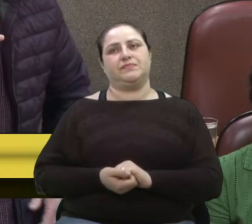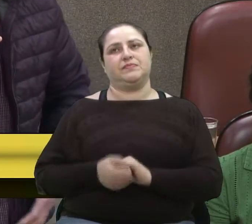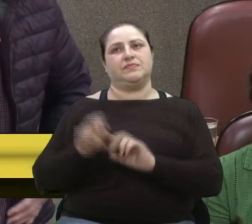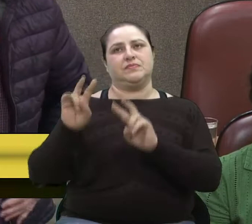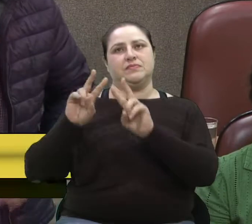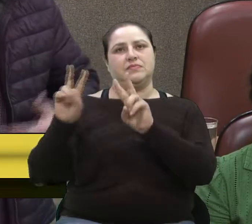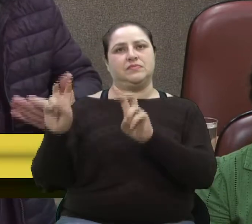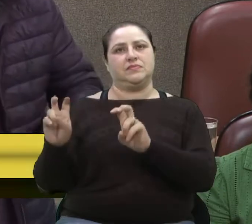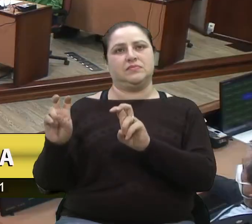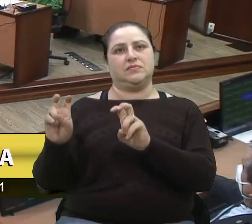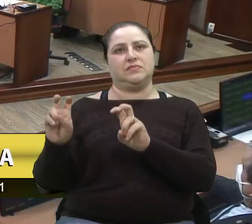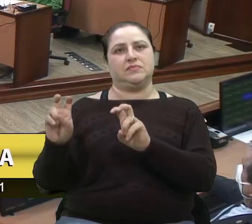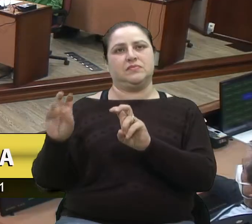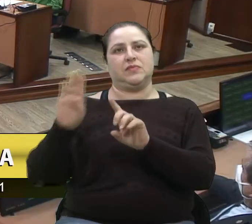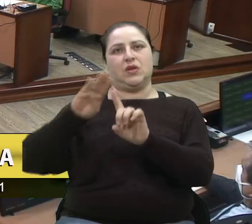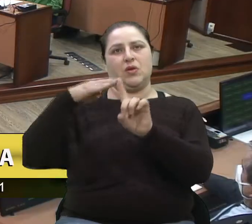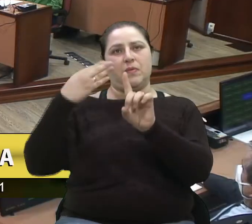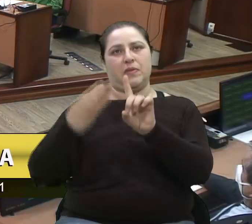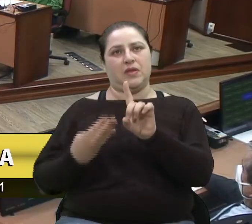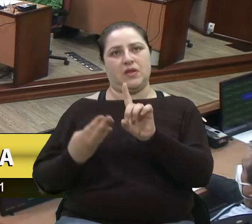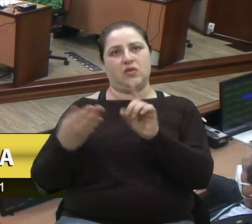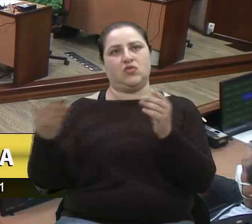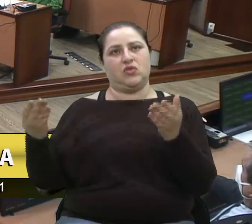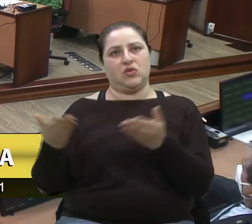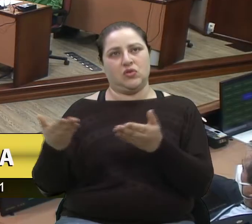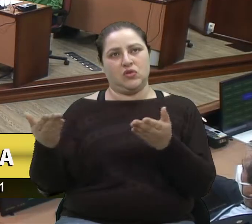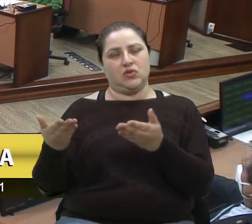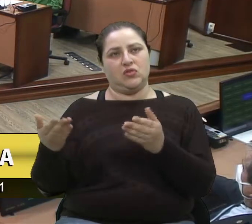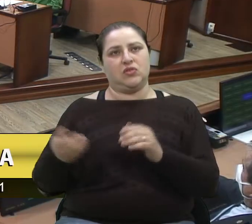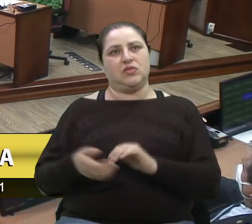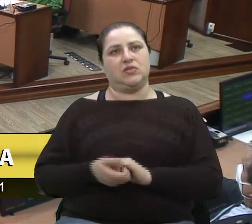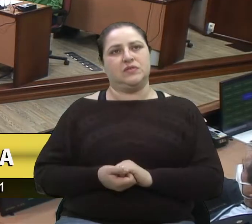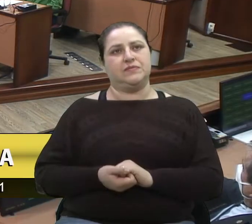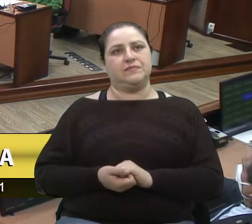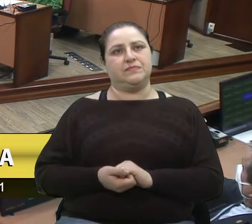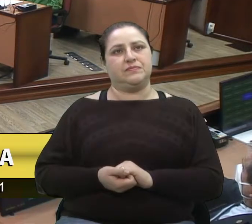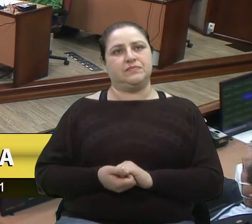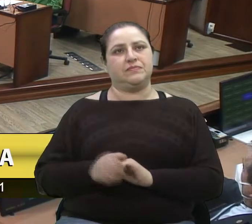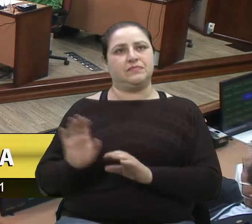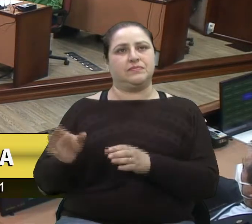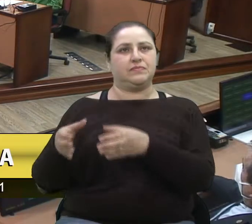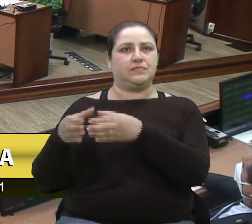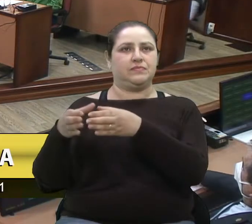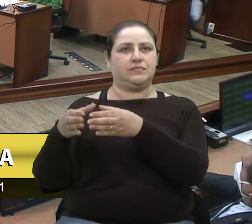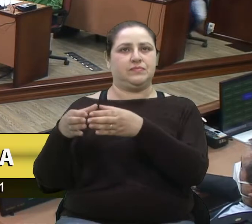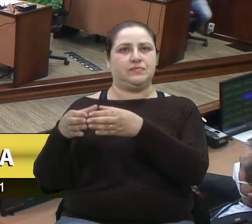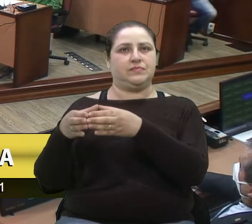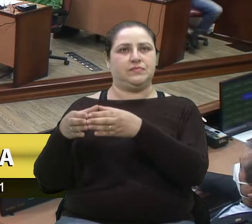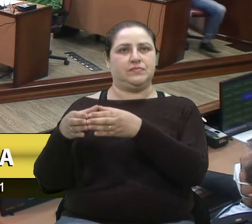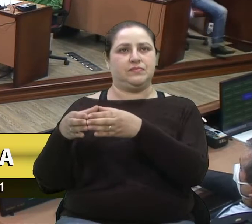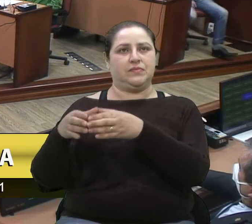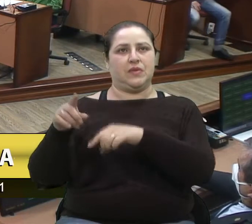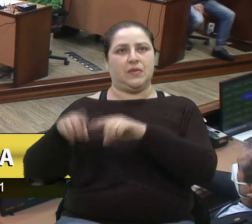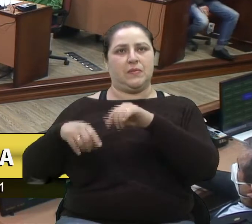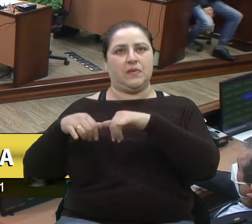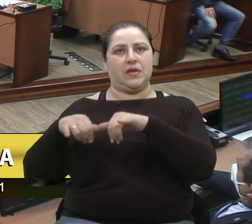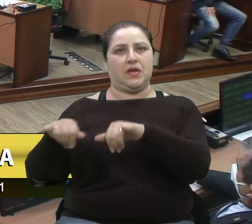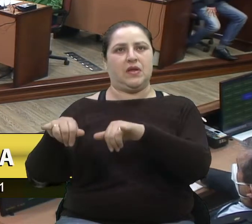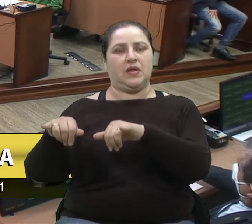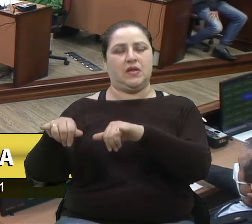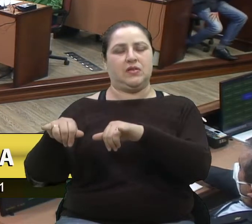a homenagem que nós hoje prestamos ao grupo, aos supermercados Andréas,